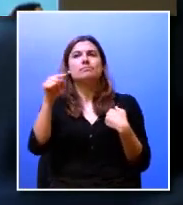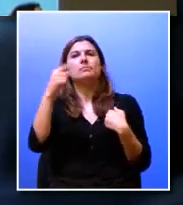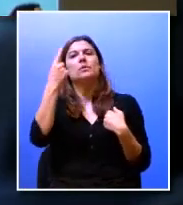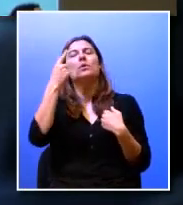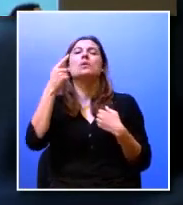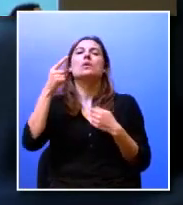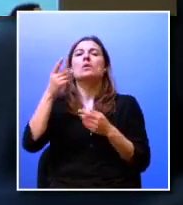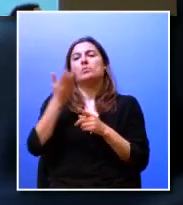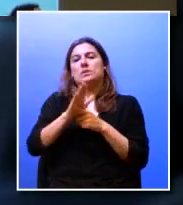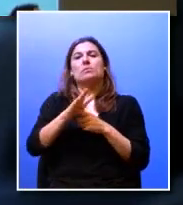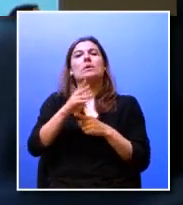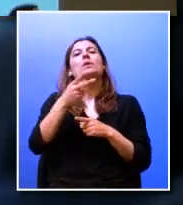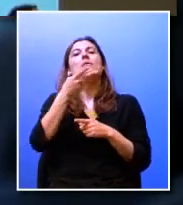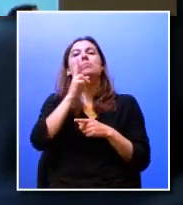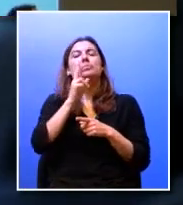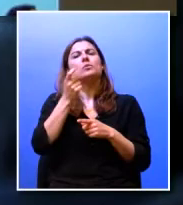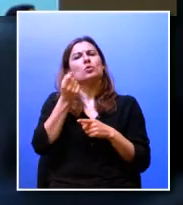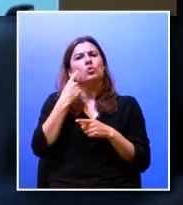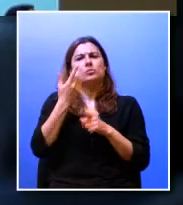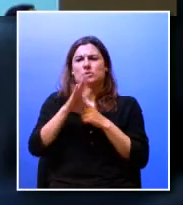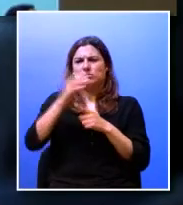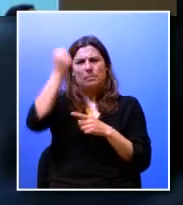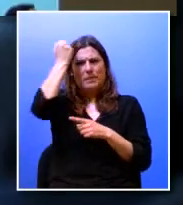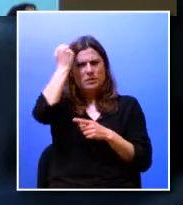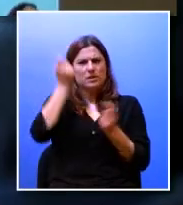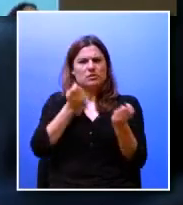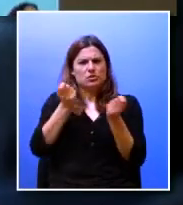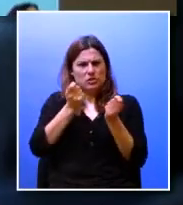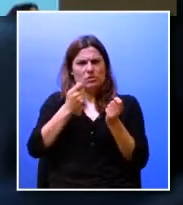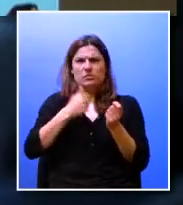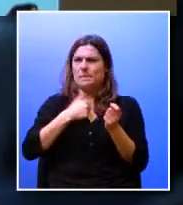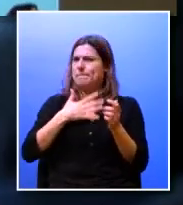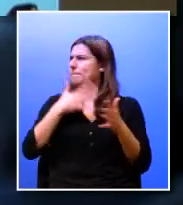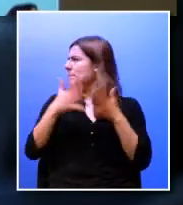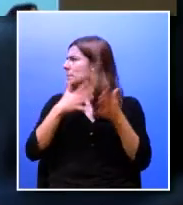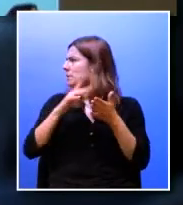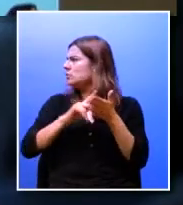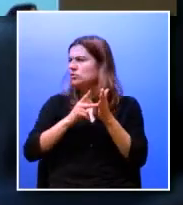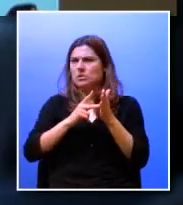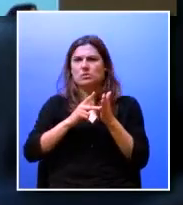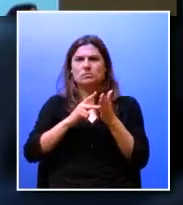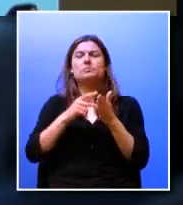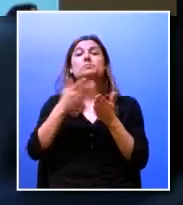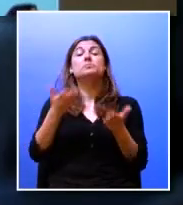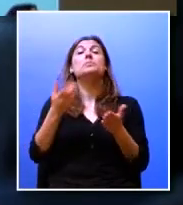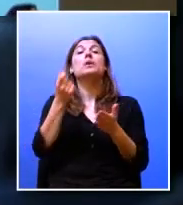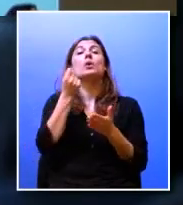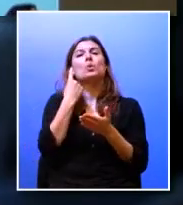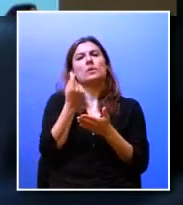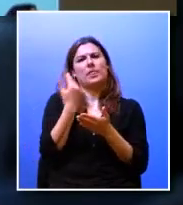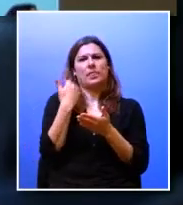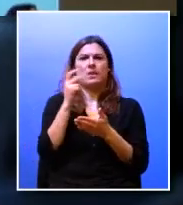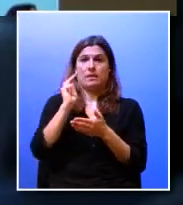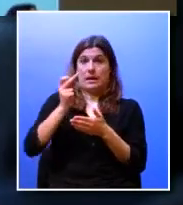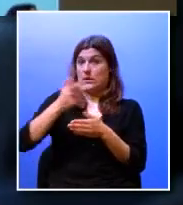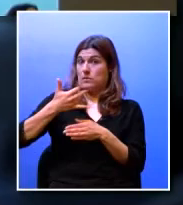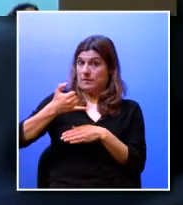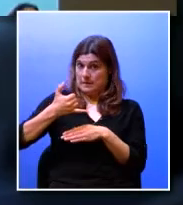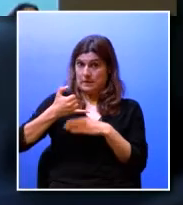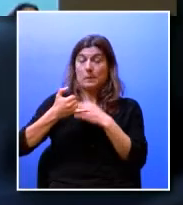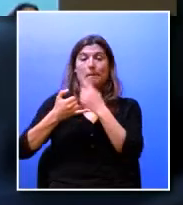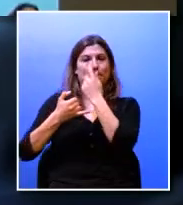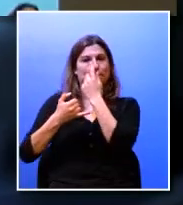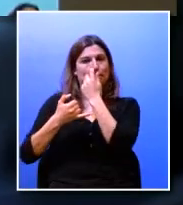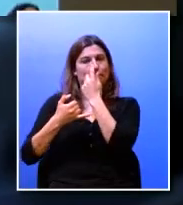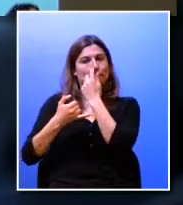diretor de um curso que é o curso de mestrado em engenharia e gestão industrial é um curso que fez recentemente 25 anos na